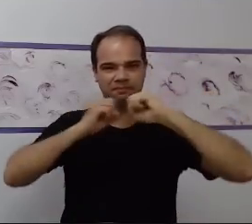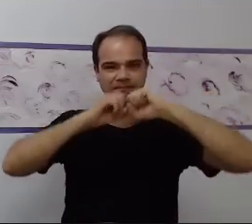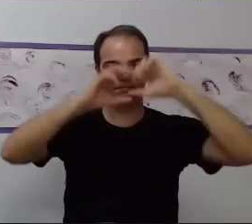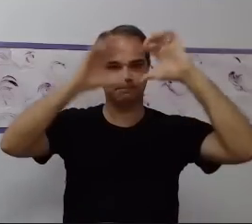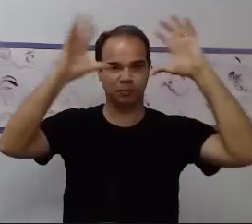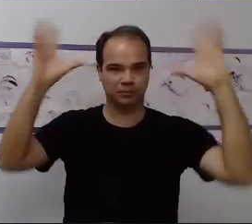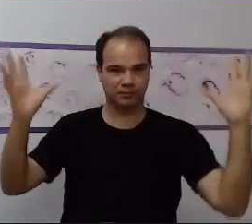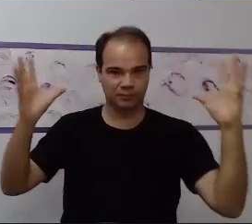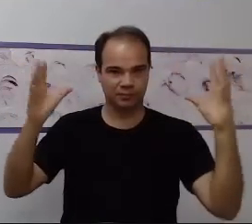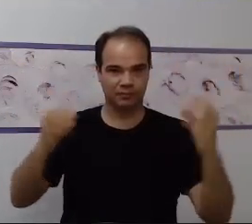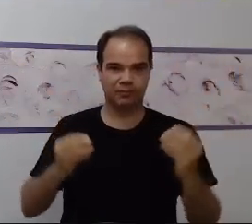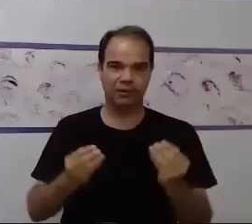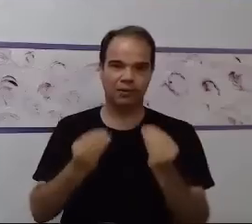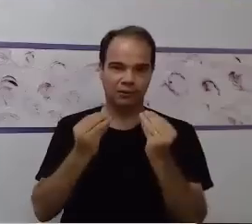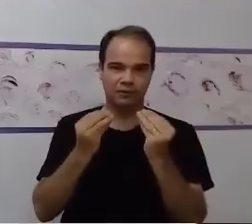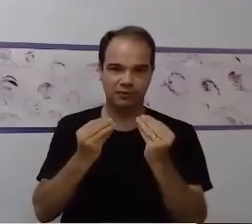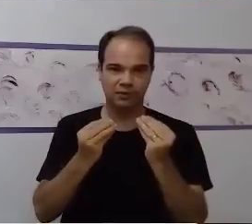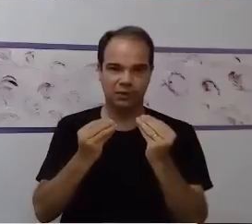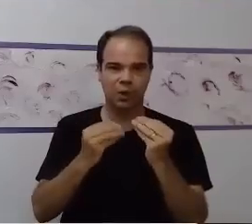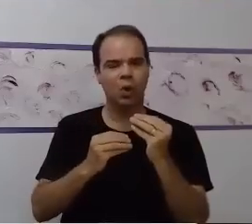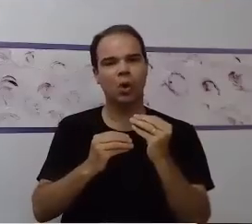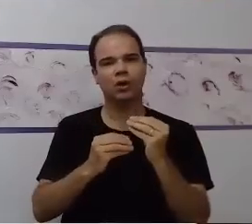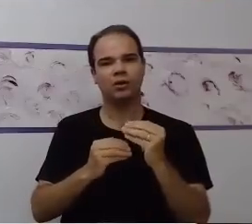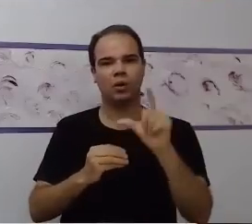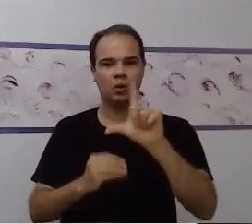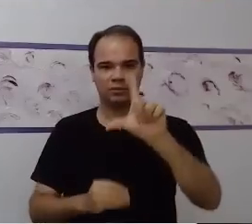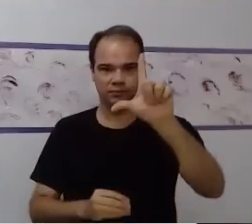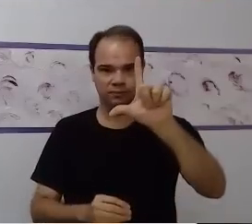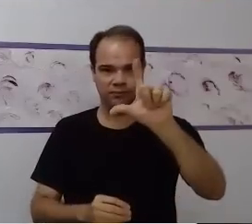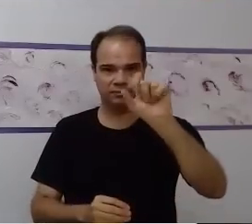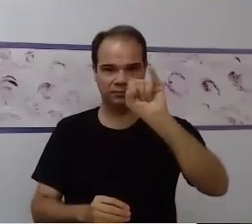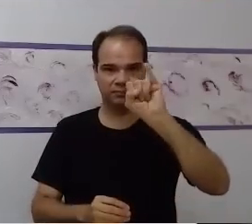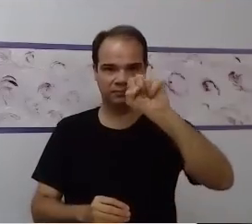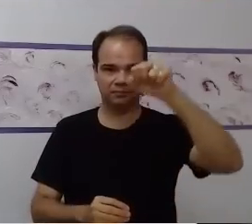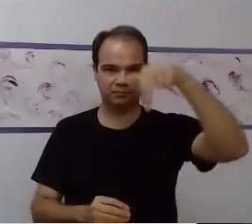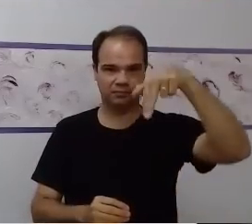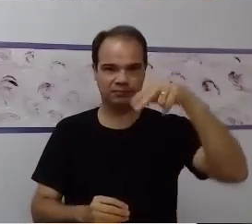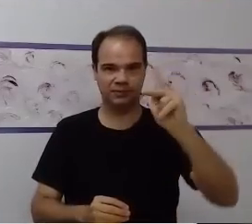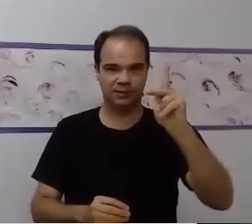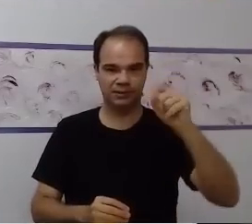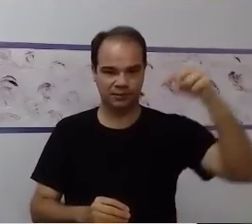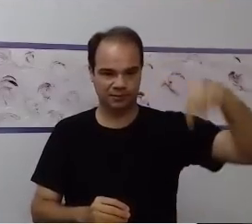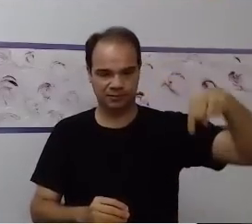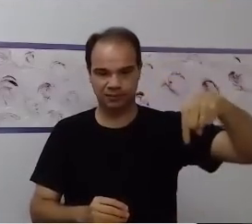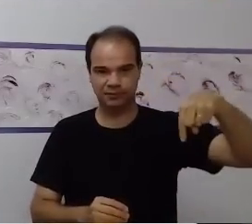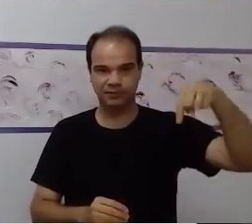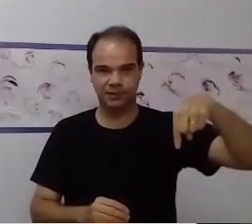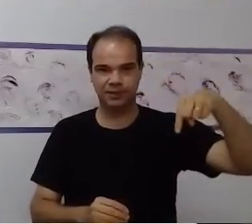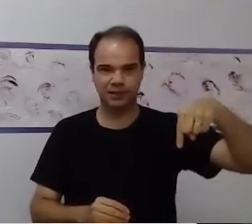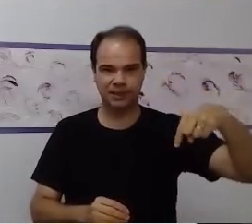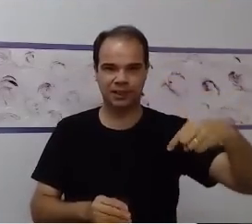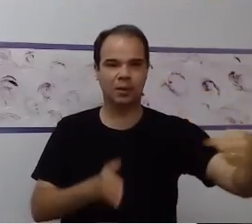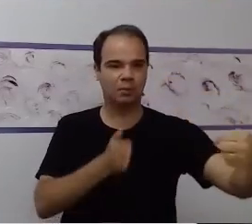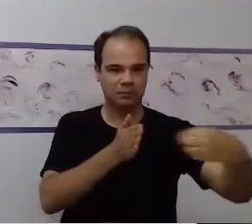Peço para vocês agora, acessem o nosso link que vai aparecer aqui, para que vocês possam fazer nossas perguntas agora. Nós estamos à disposição de